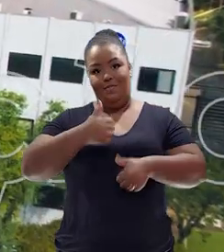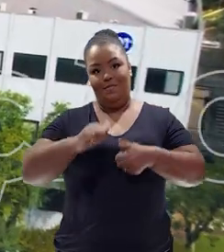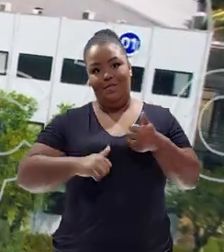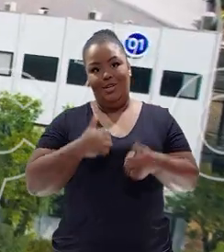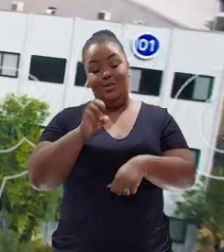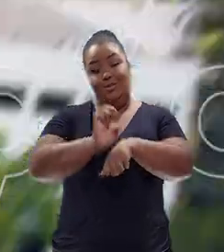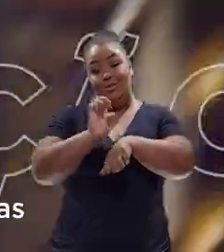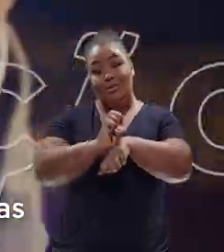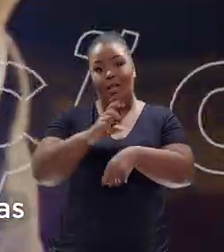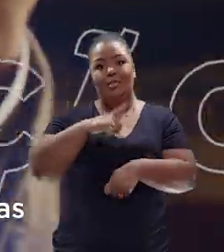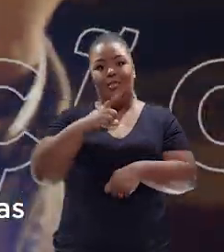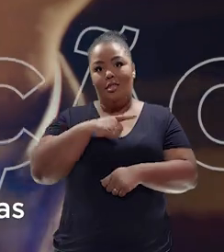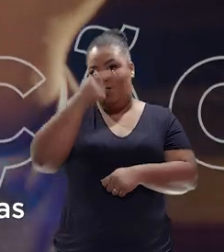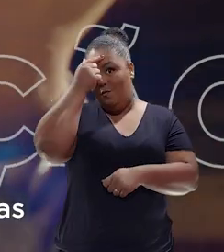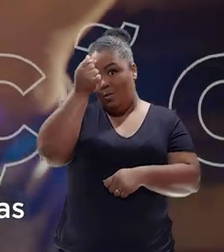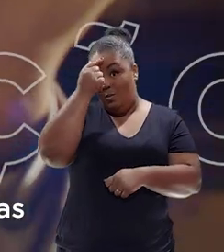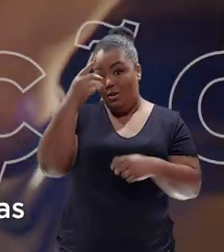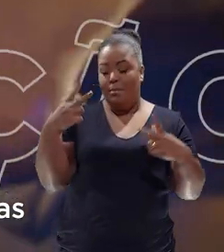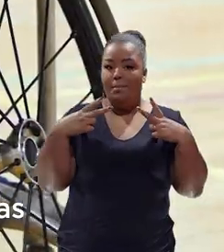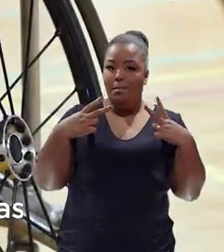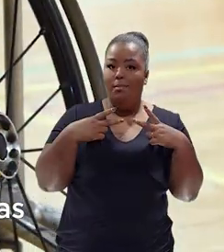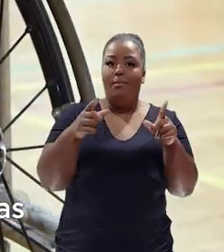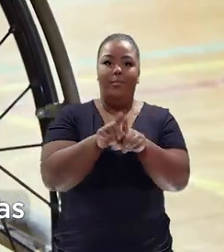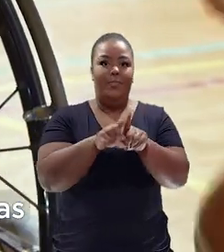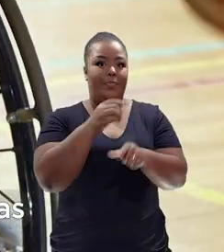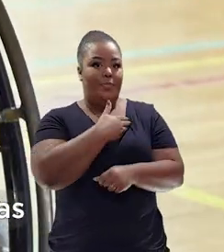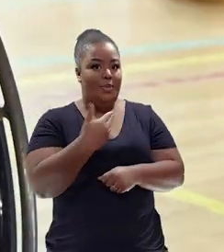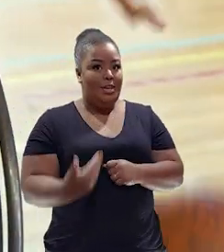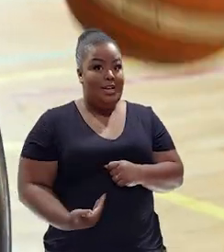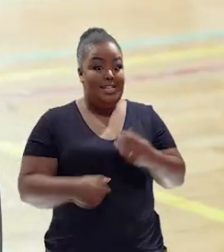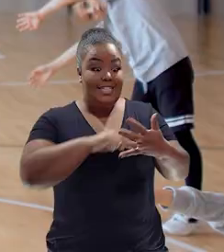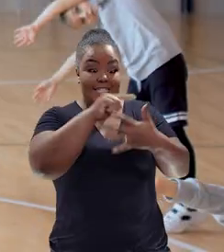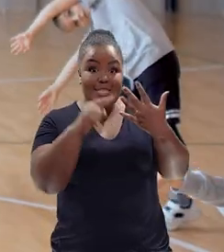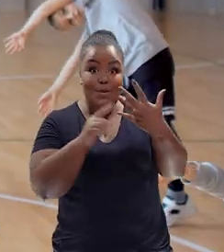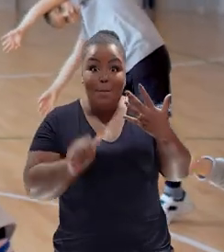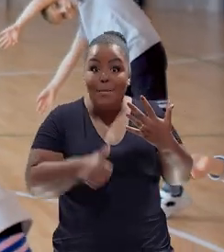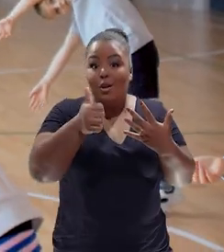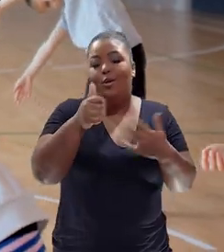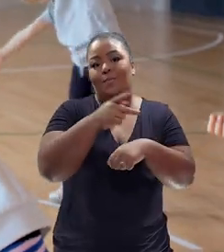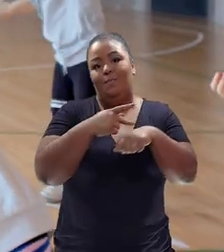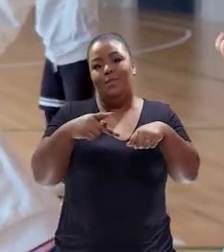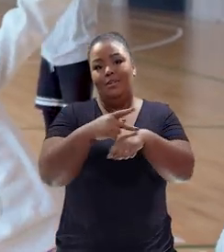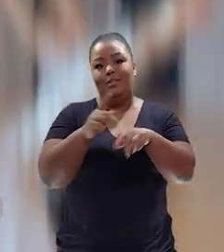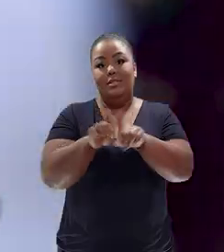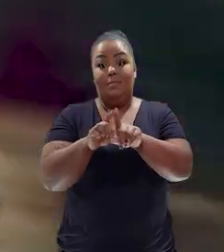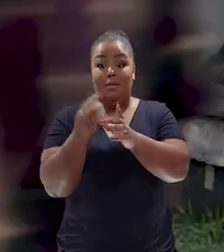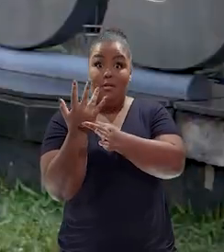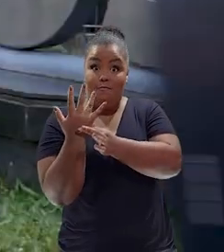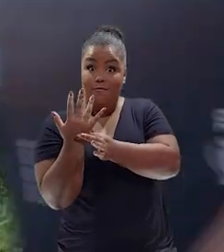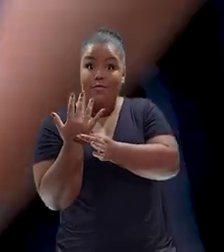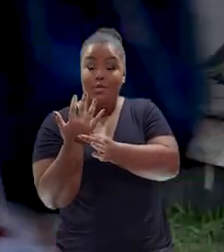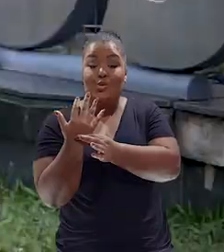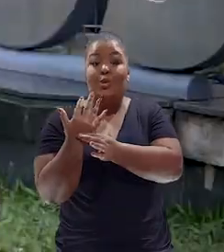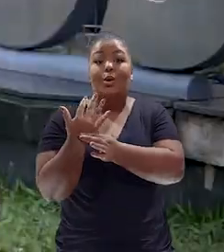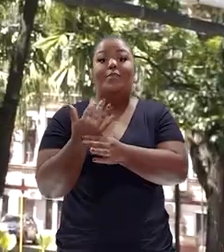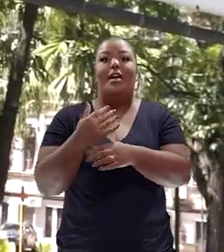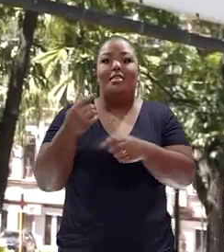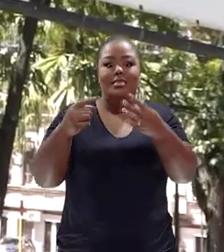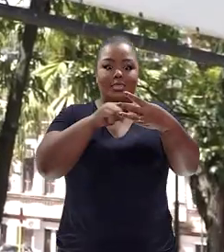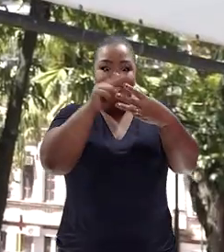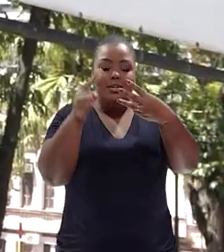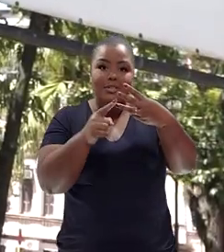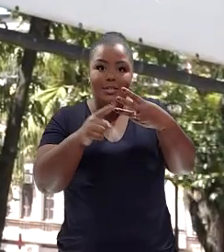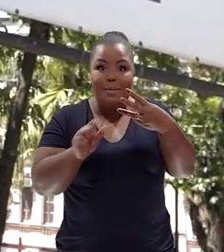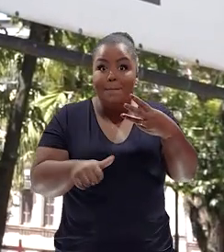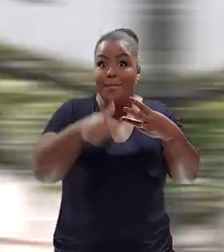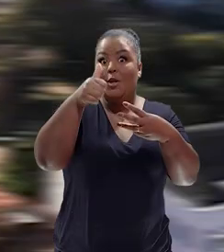acadêmica do estado, que conta com universidades públicas e privadas entre as cinco melhores do país. A Universidade Federal do Rio Grande do